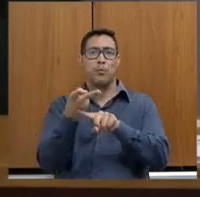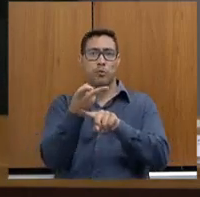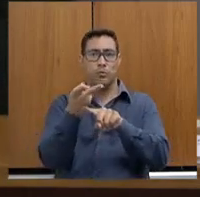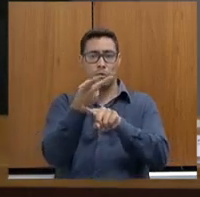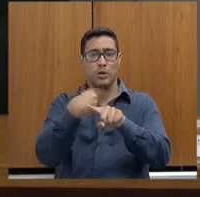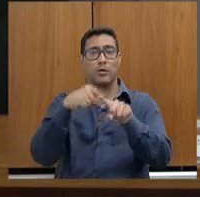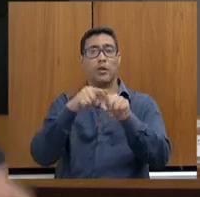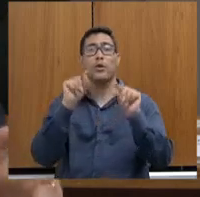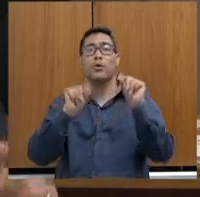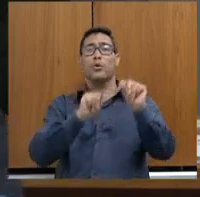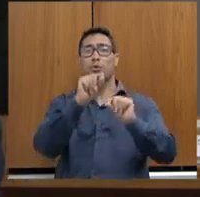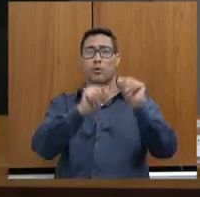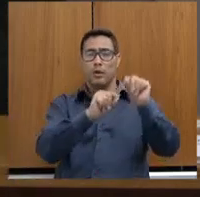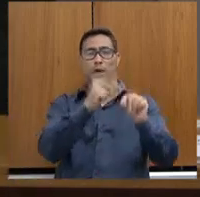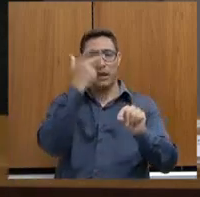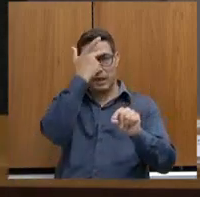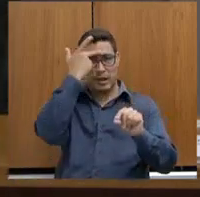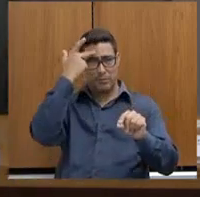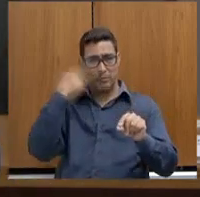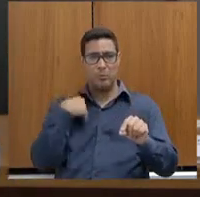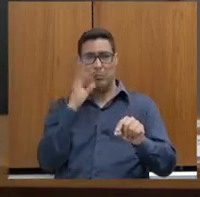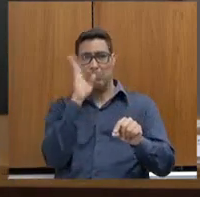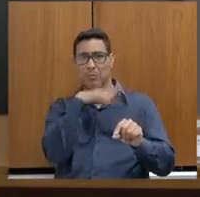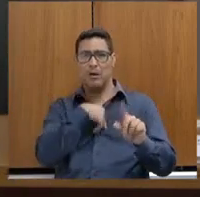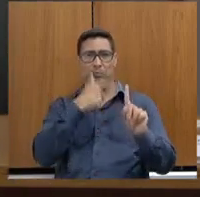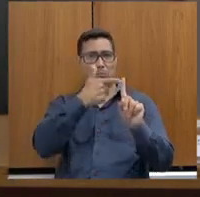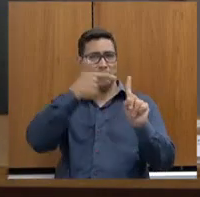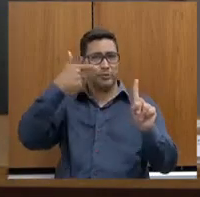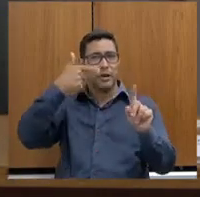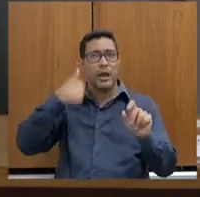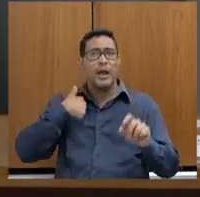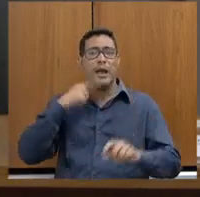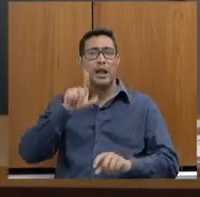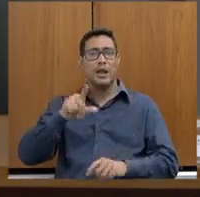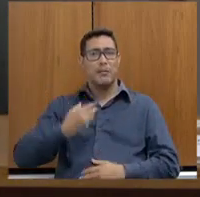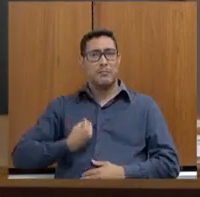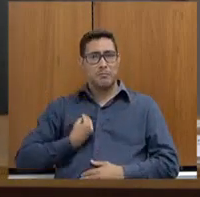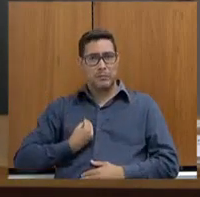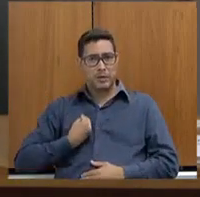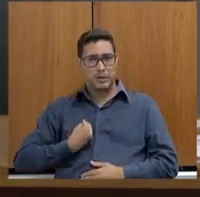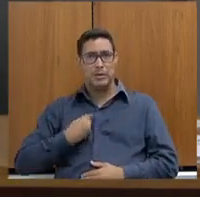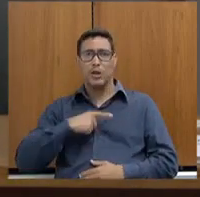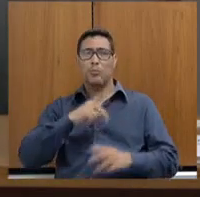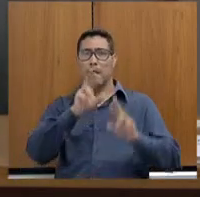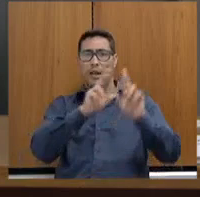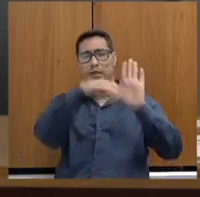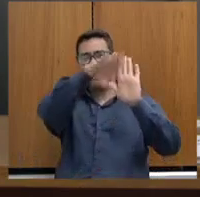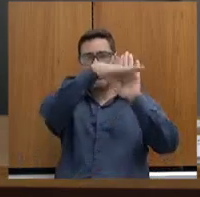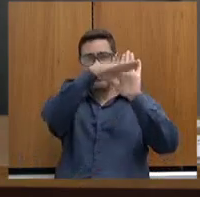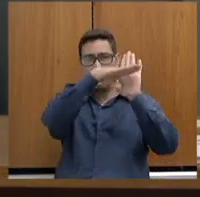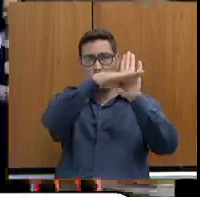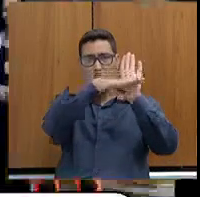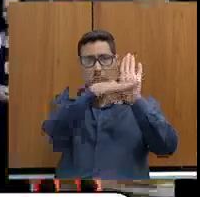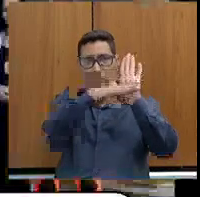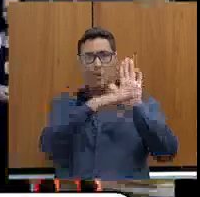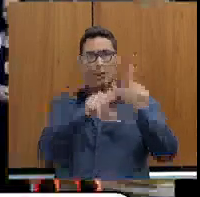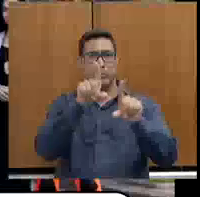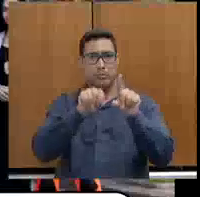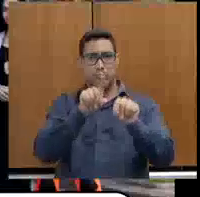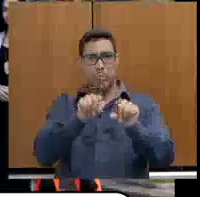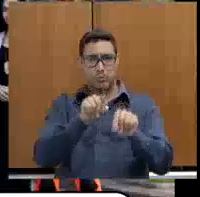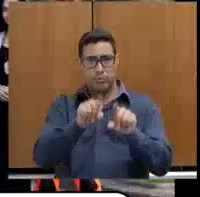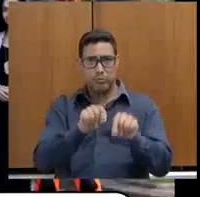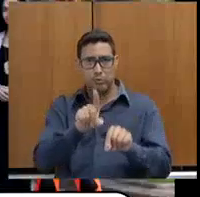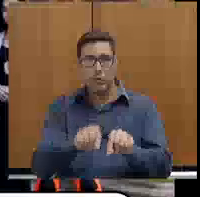os criminosos de mais destaque, eles fazem parte de uma relação, fazem parte de uma lista selecionada pela própria CICC,